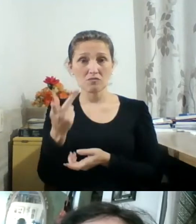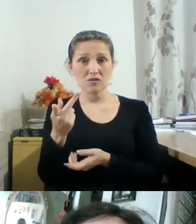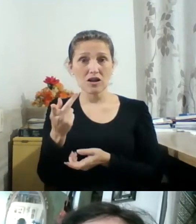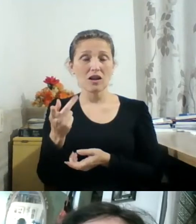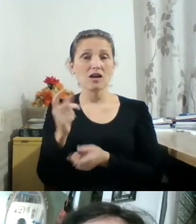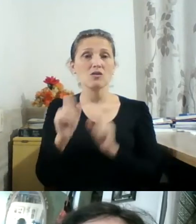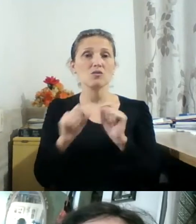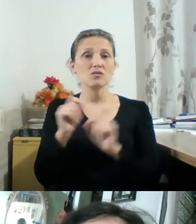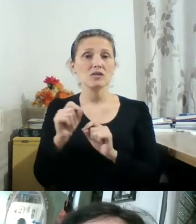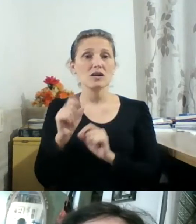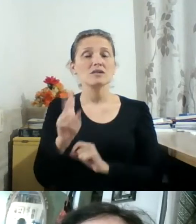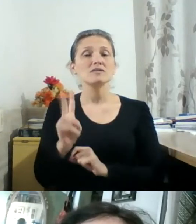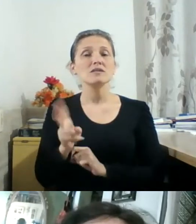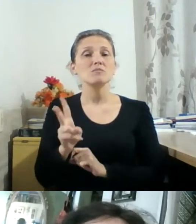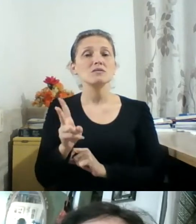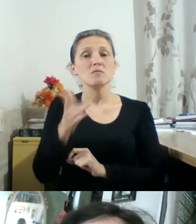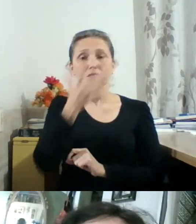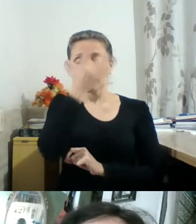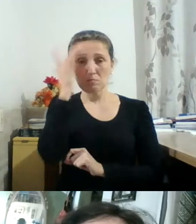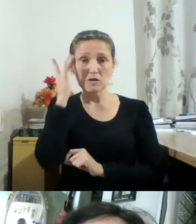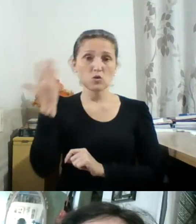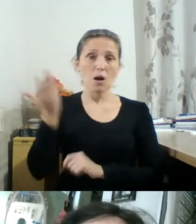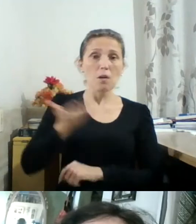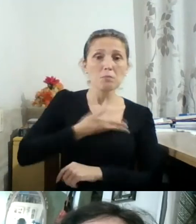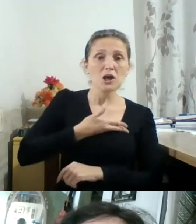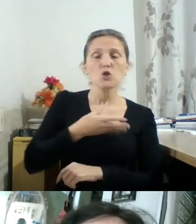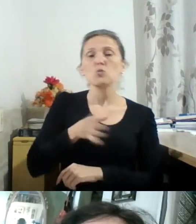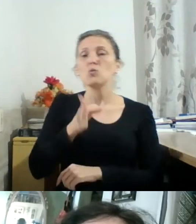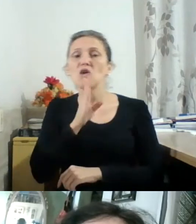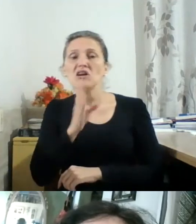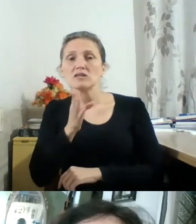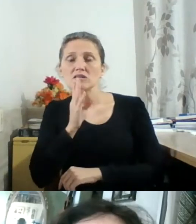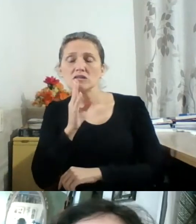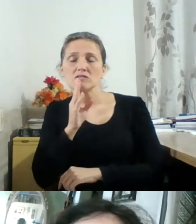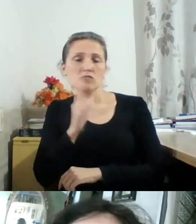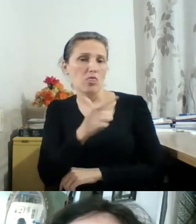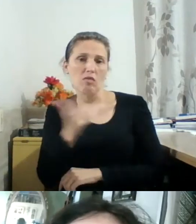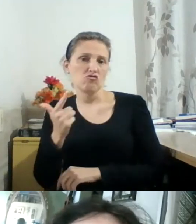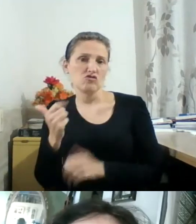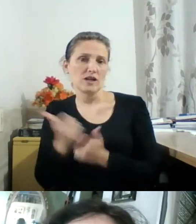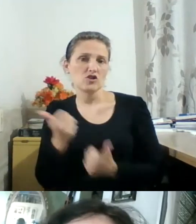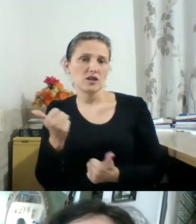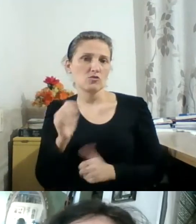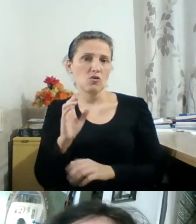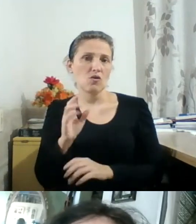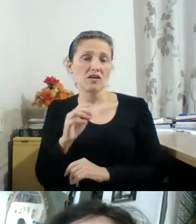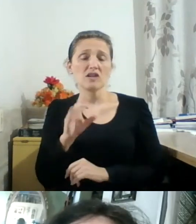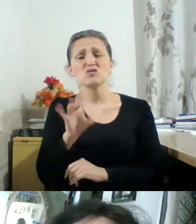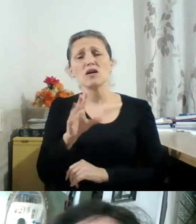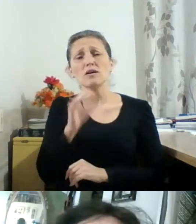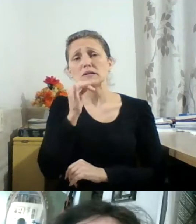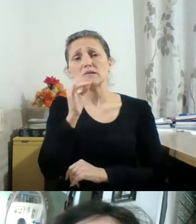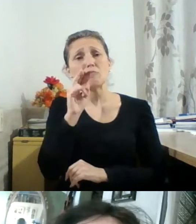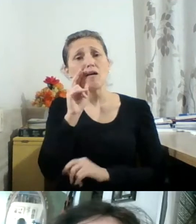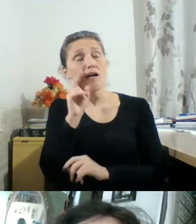modelos eram sempre conhecidos, amigos e tinha pouca direção. Era alguma coisa como olha para o horizonte, alguma coisa